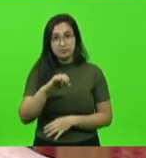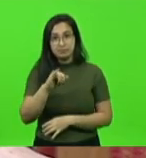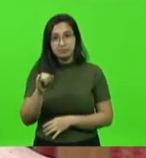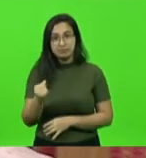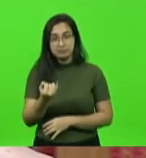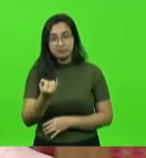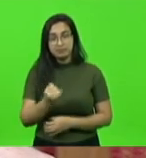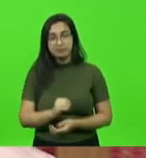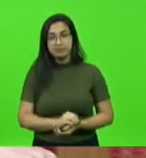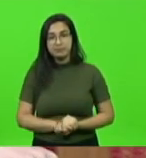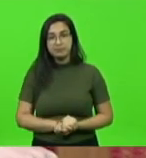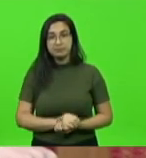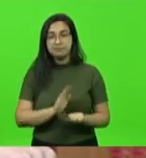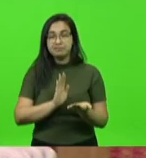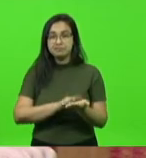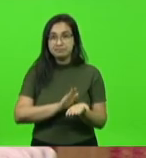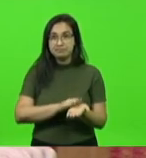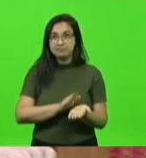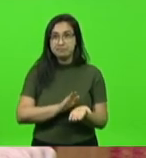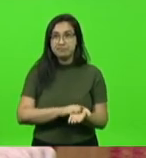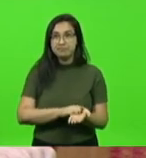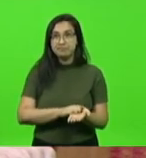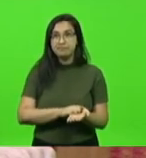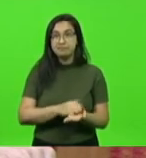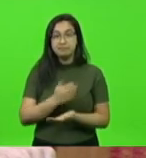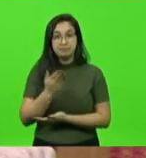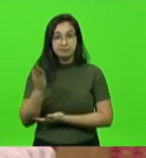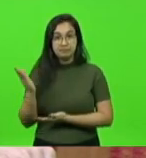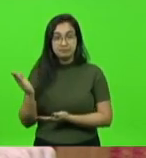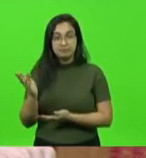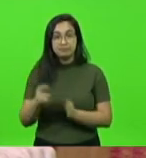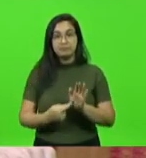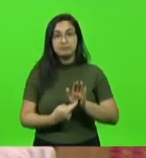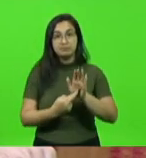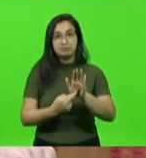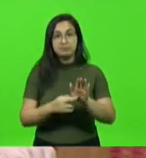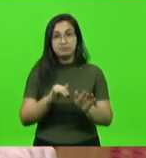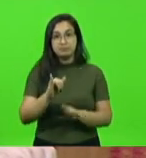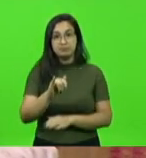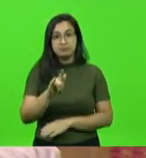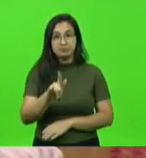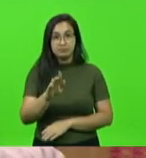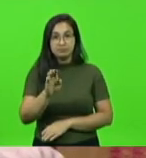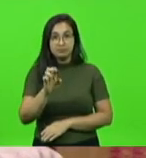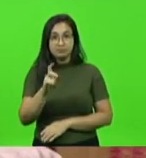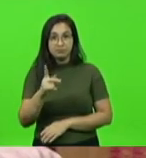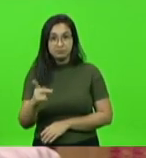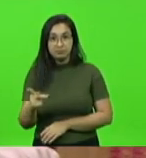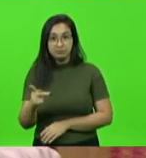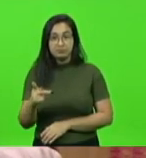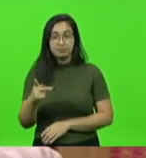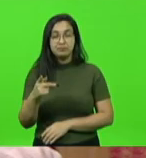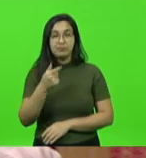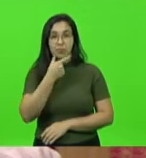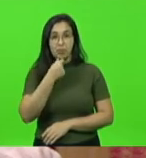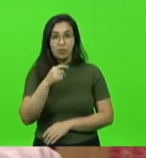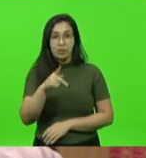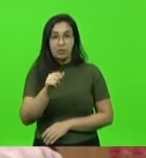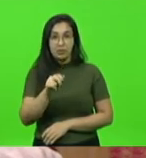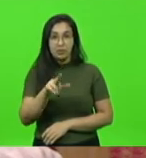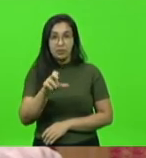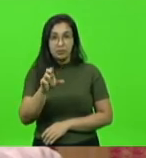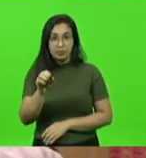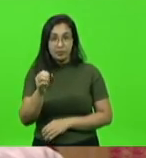Justiça parabenizar vejo os representantes do IGP aqui o Paulo e vou agradecer para